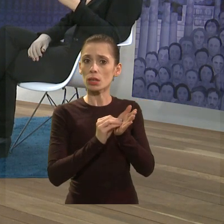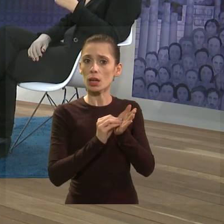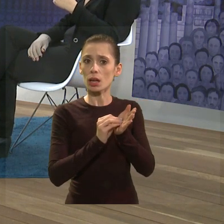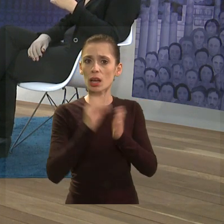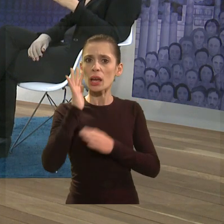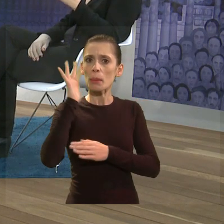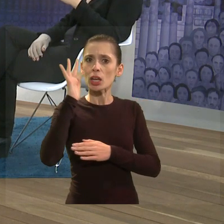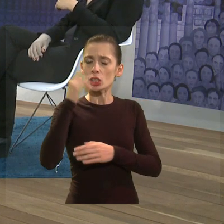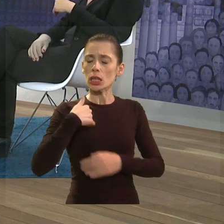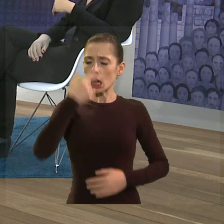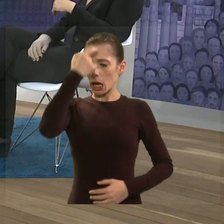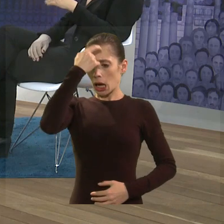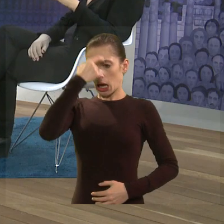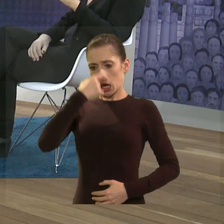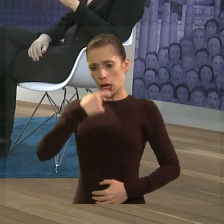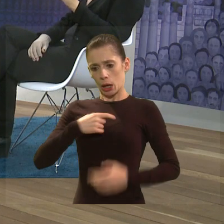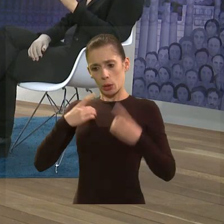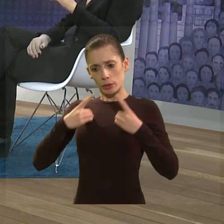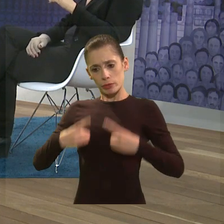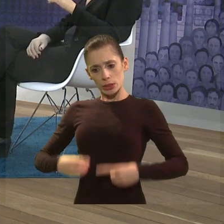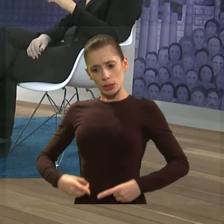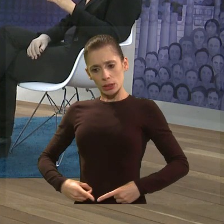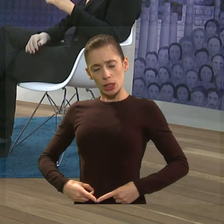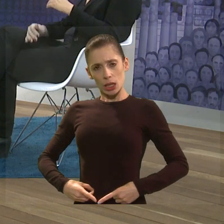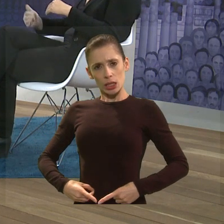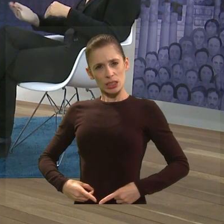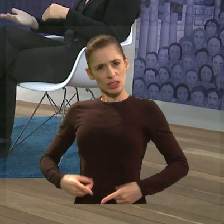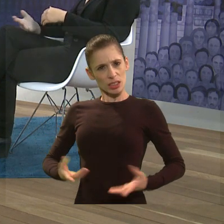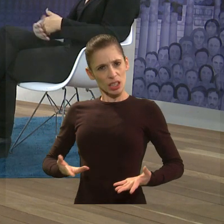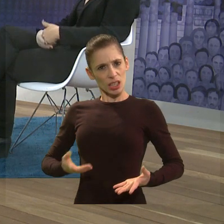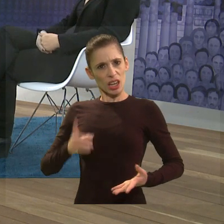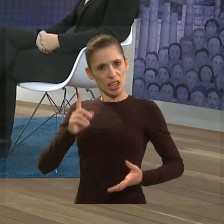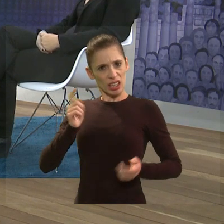Se fosse com você, seria justo você ter os seus direitos